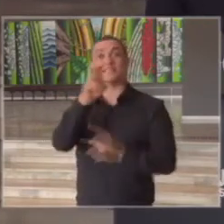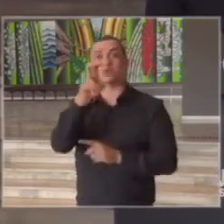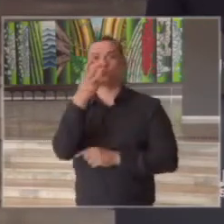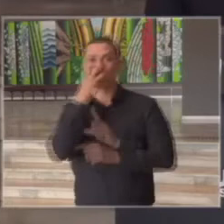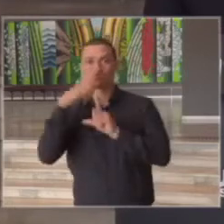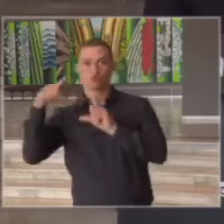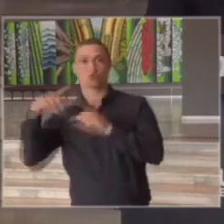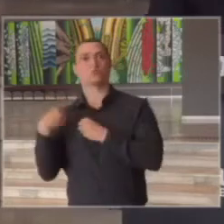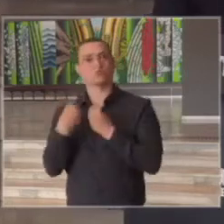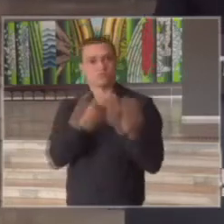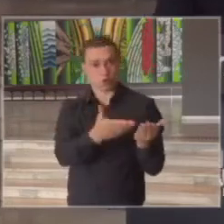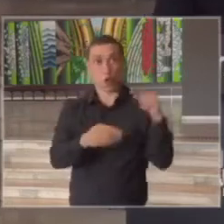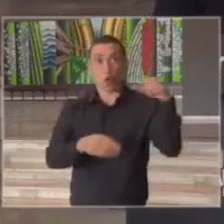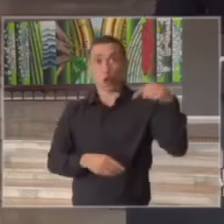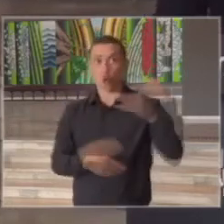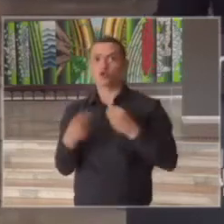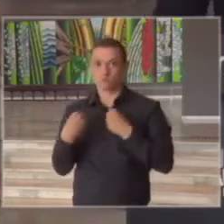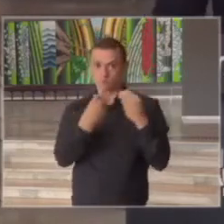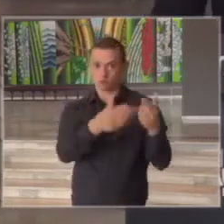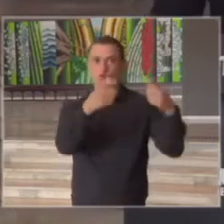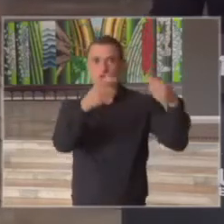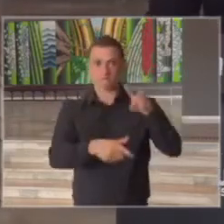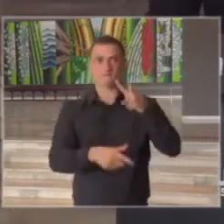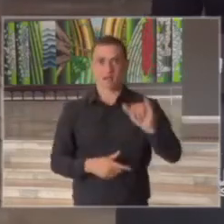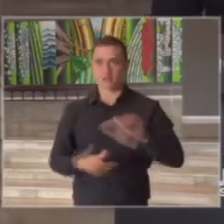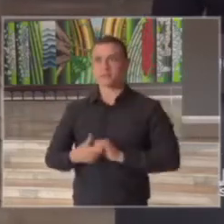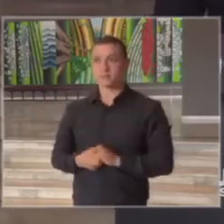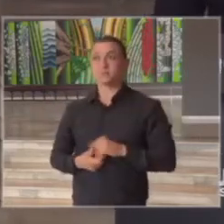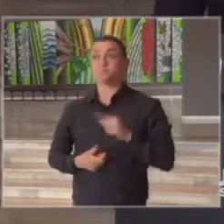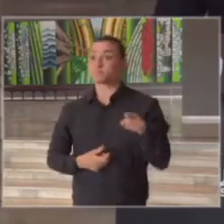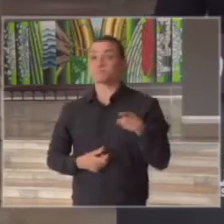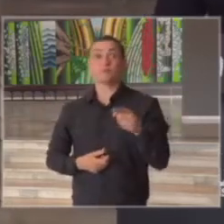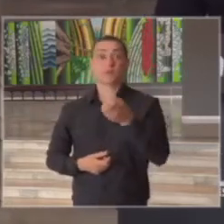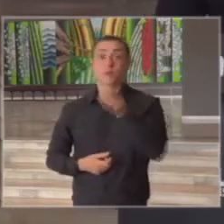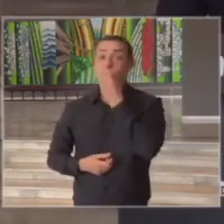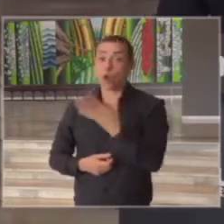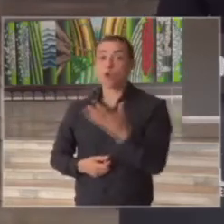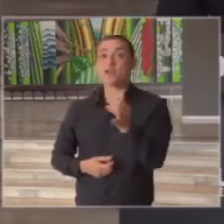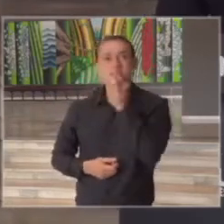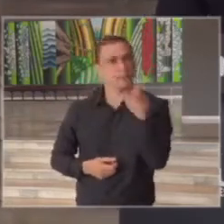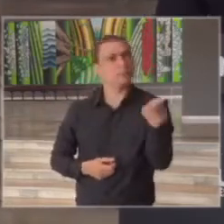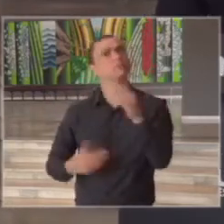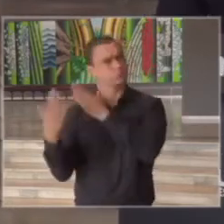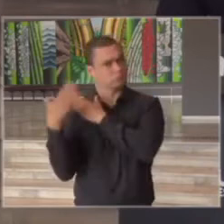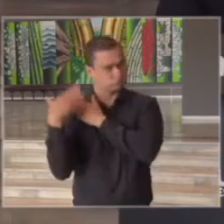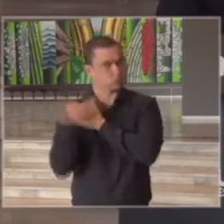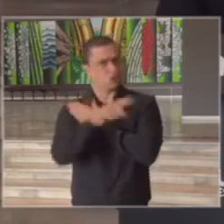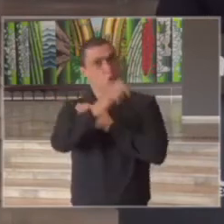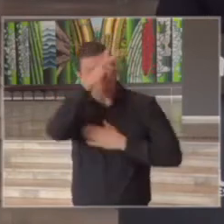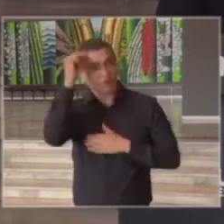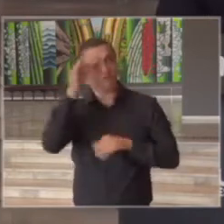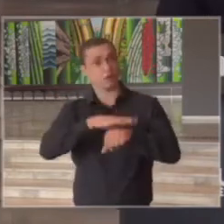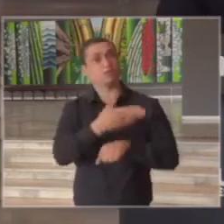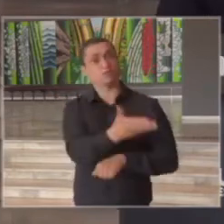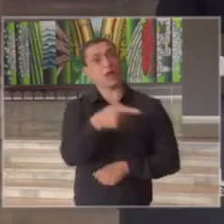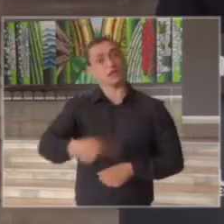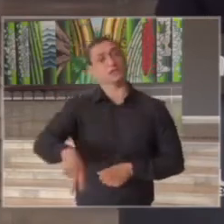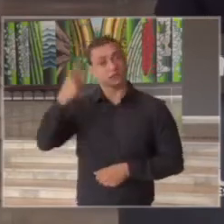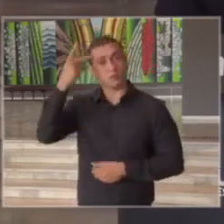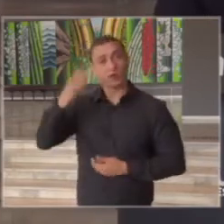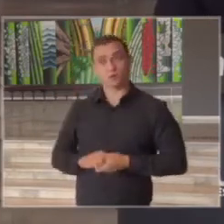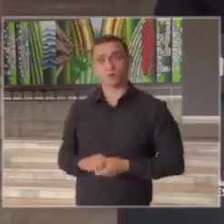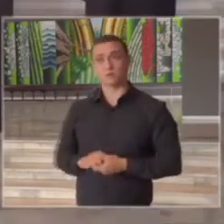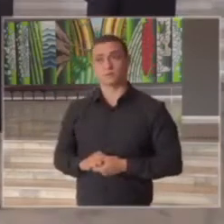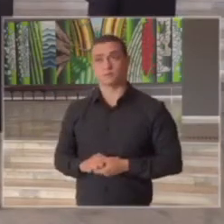que vão ser encaminhados ainda hoje lá para Jaguariúna e é um ótimo exemplo de uma atitude responsável que um prefeito faz aqui no estado de São Paulo